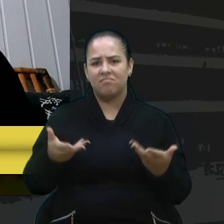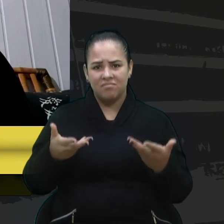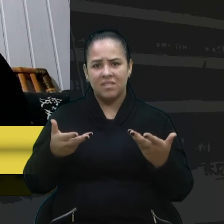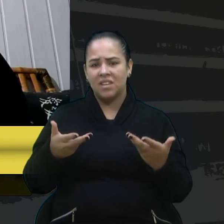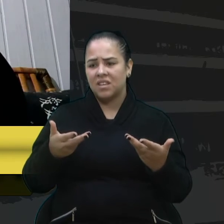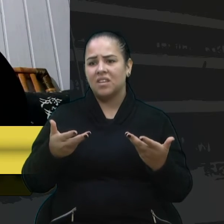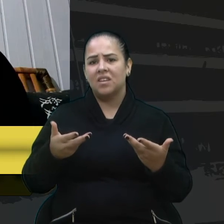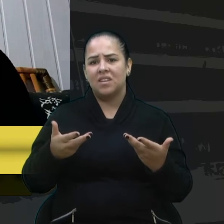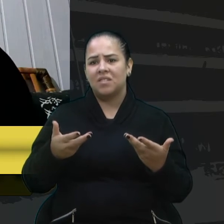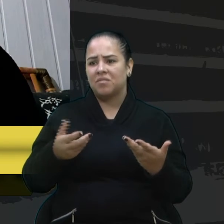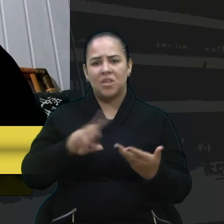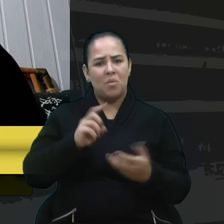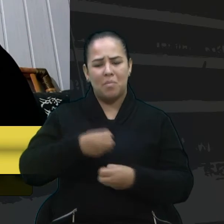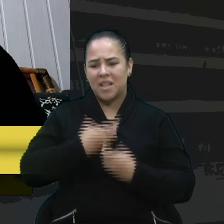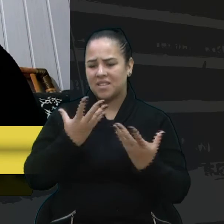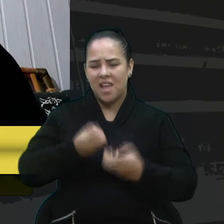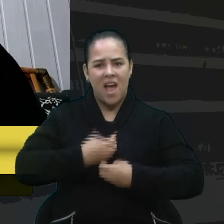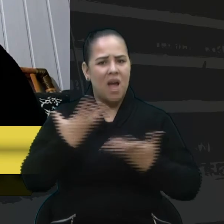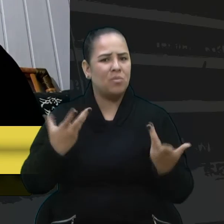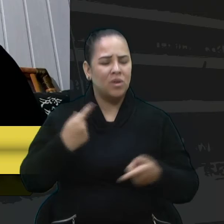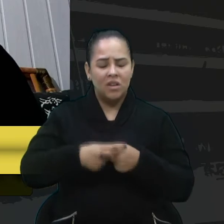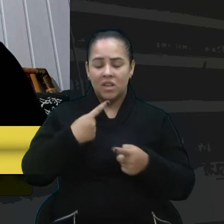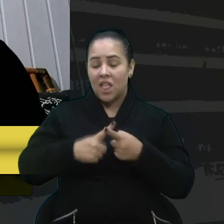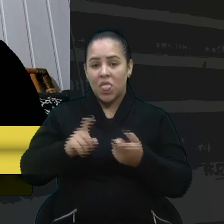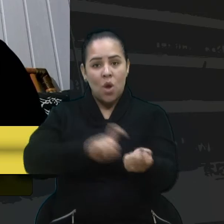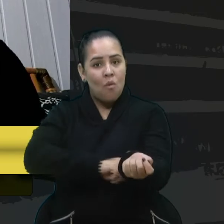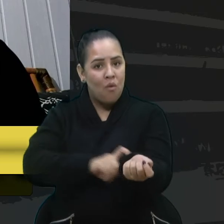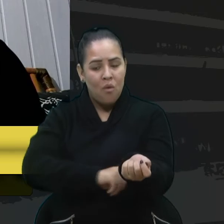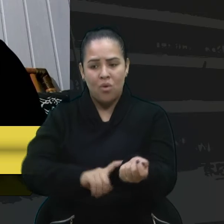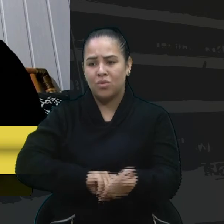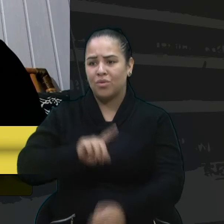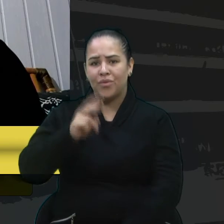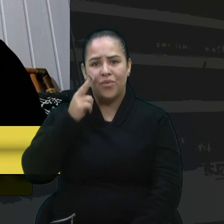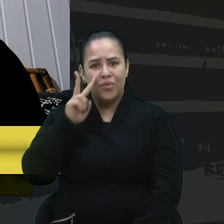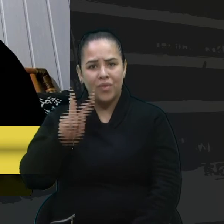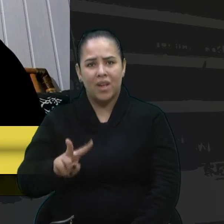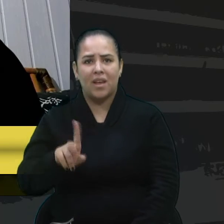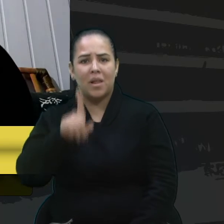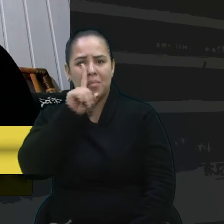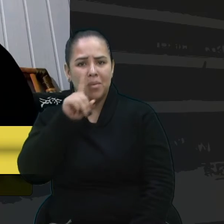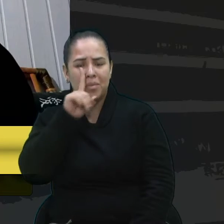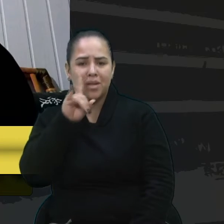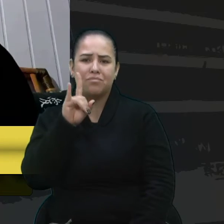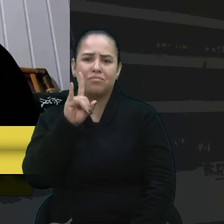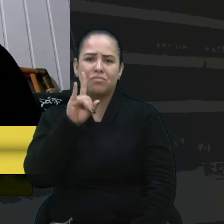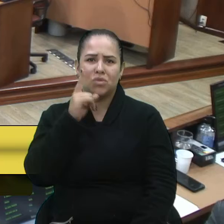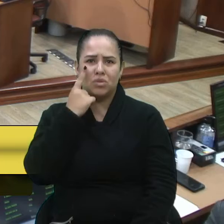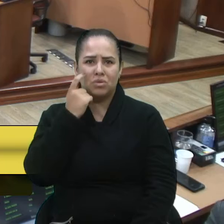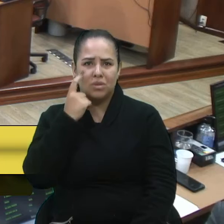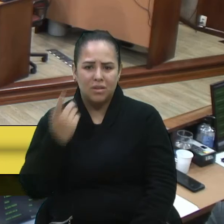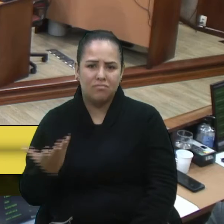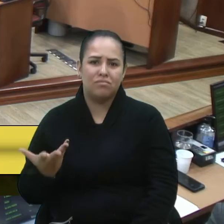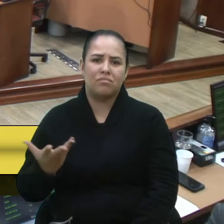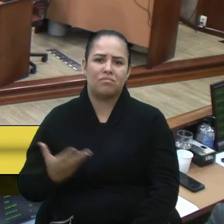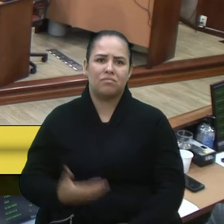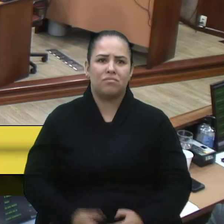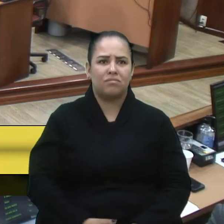expressar, porque eu estava muito nervoso naquela hora, vendo aquela mãe lamentando. Obrigado, senhor vereador.